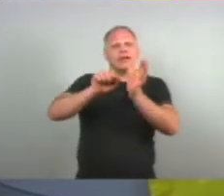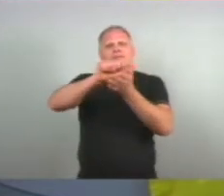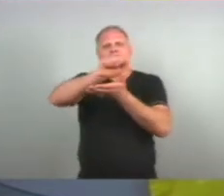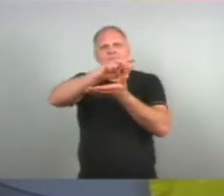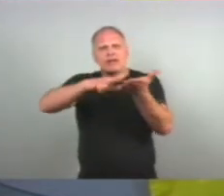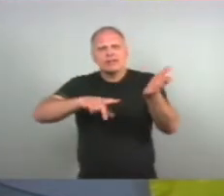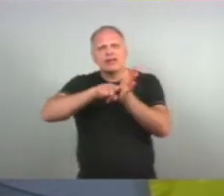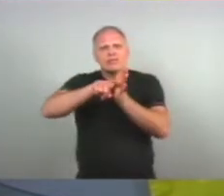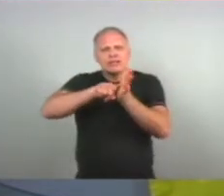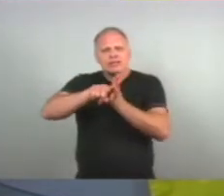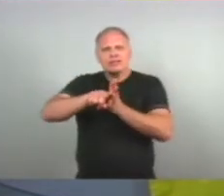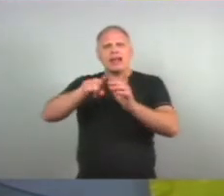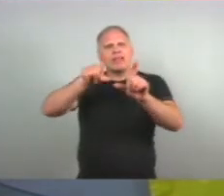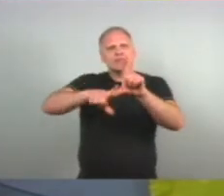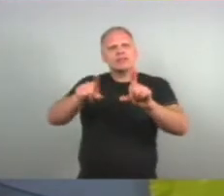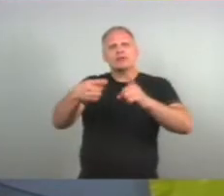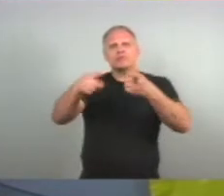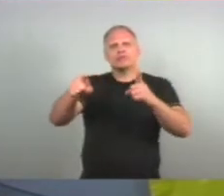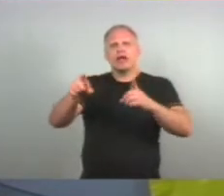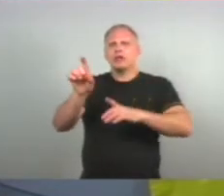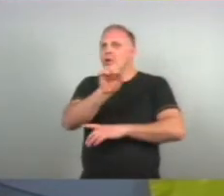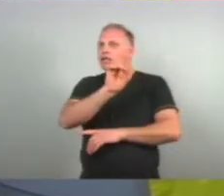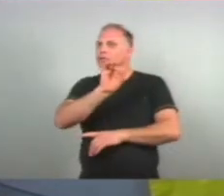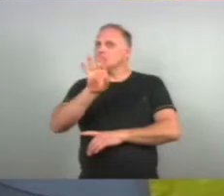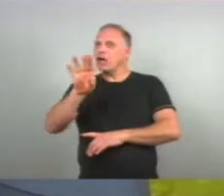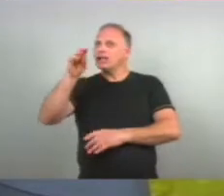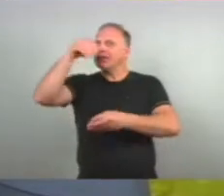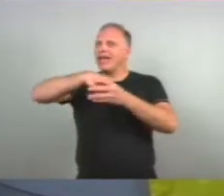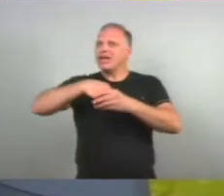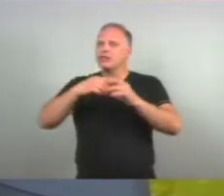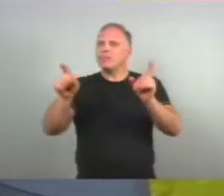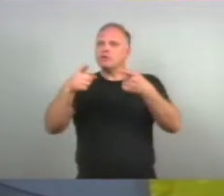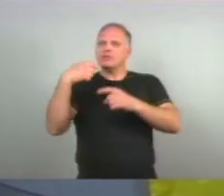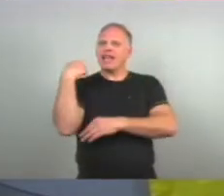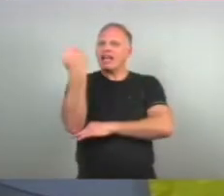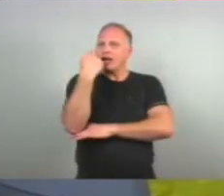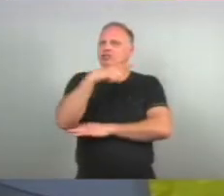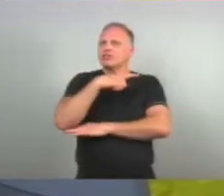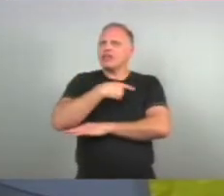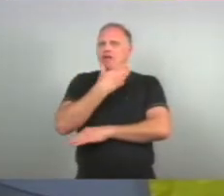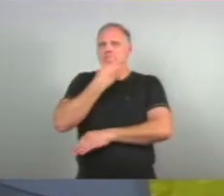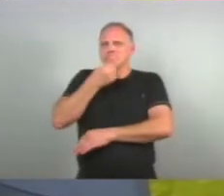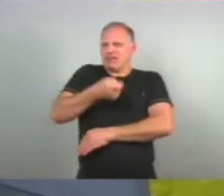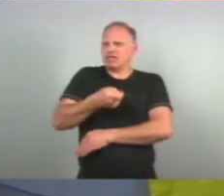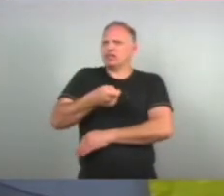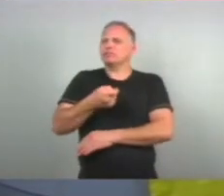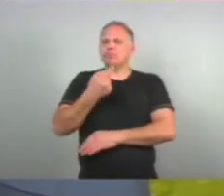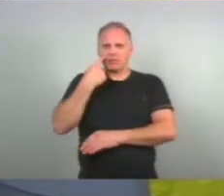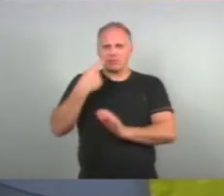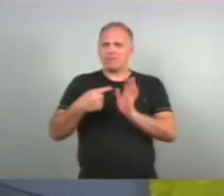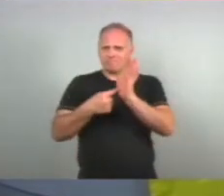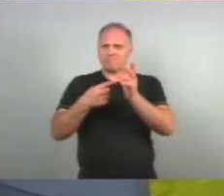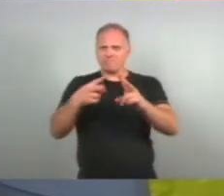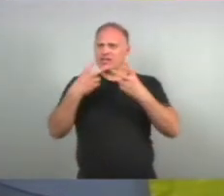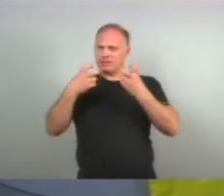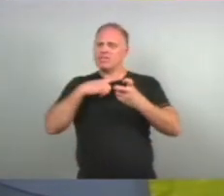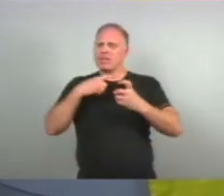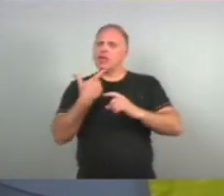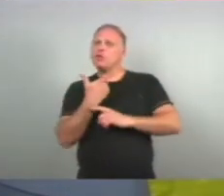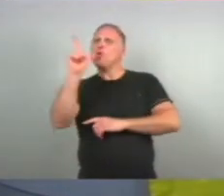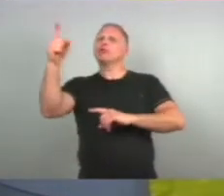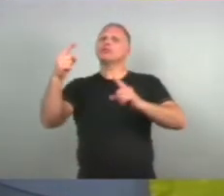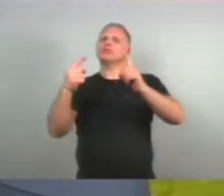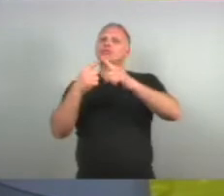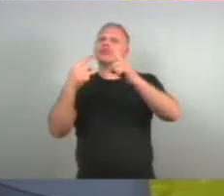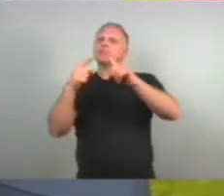De música Não é só no gaúcho No estilo gaúcho Que tem A questão do machismo Presente A gente tem outros estilos Que muitas